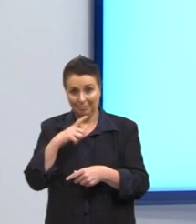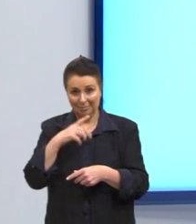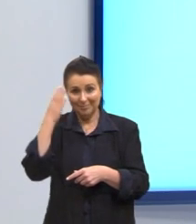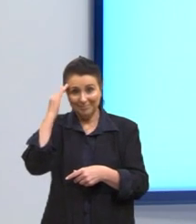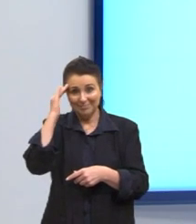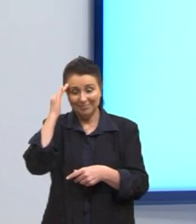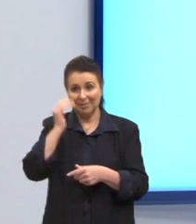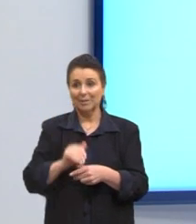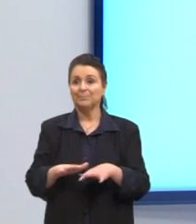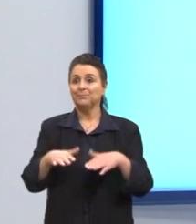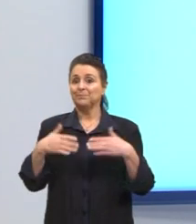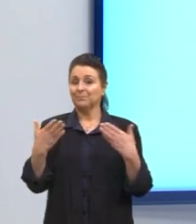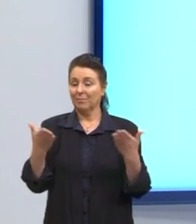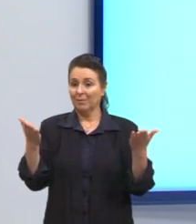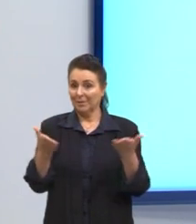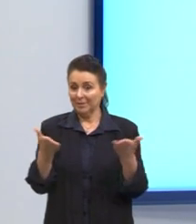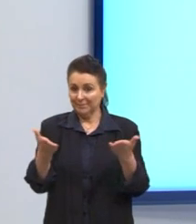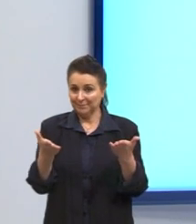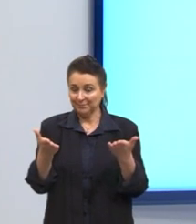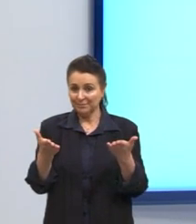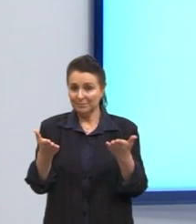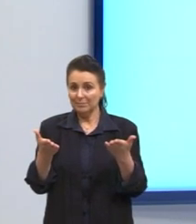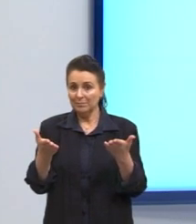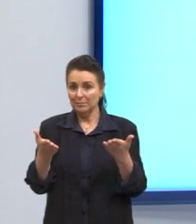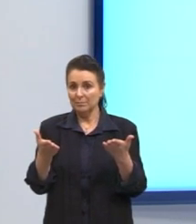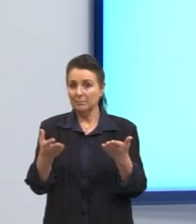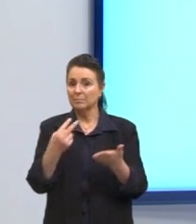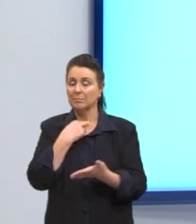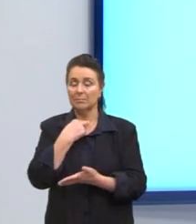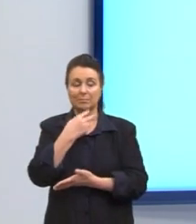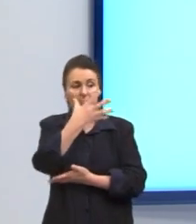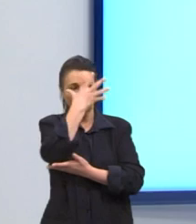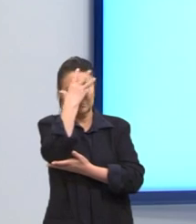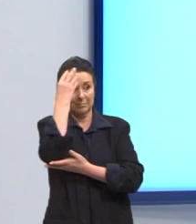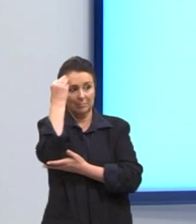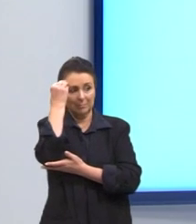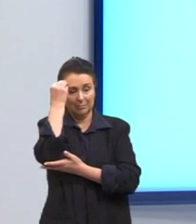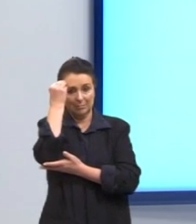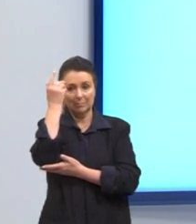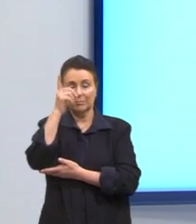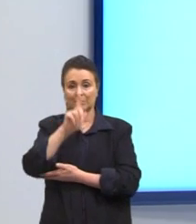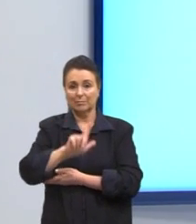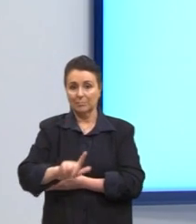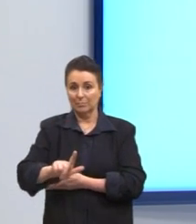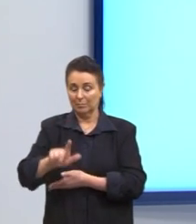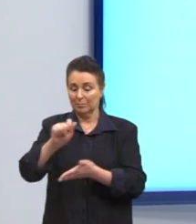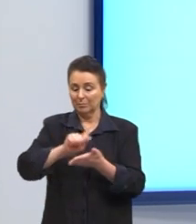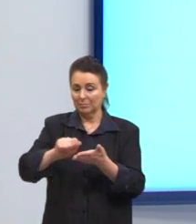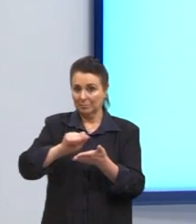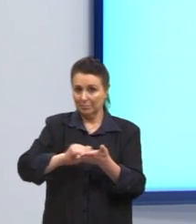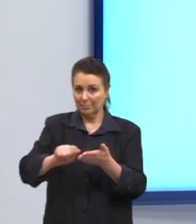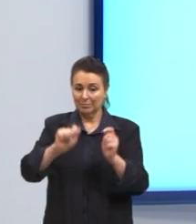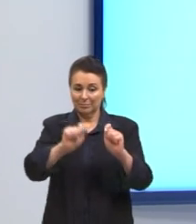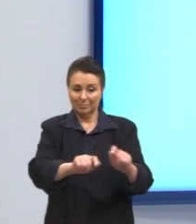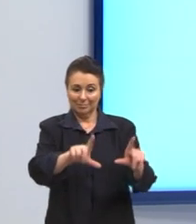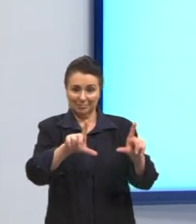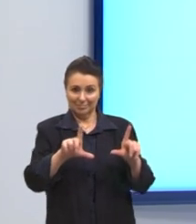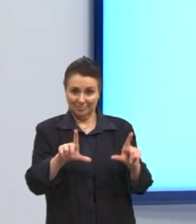Então, agora, para a gente não esquecer, novamente anotadinho aqui para nós na tela,